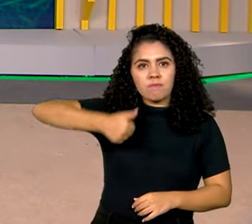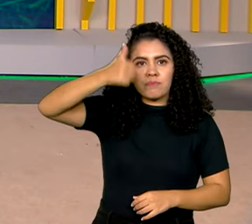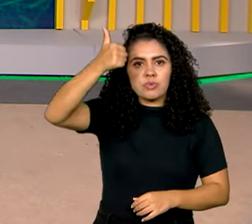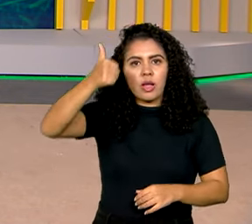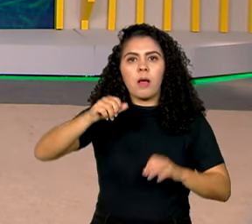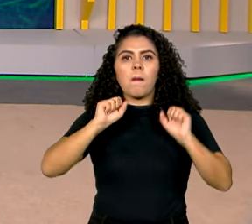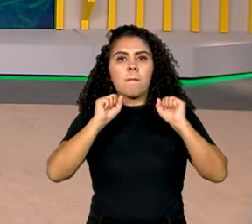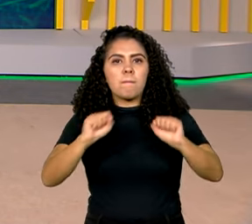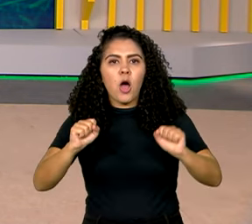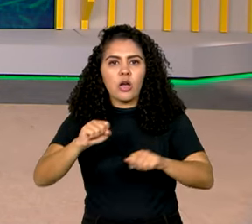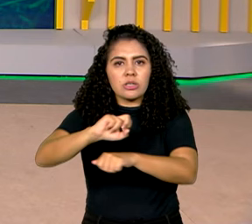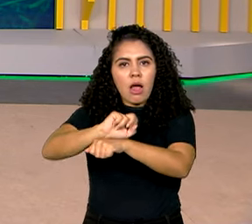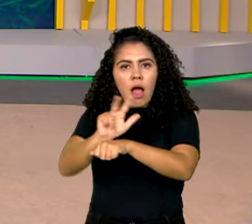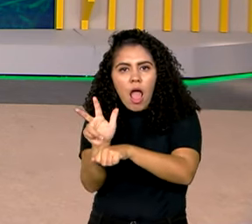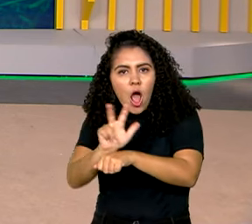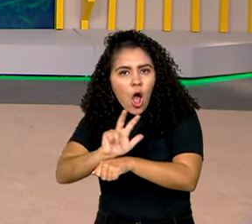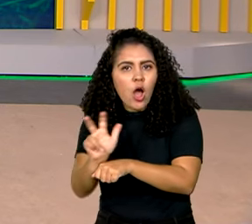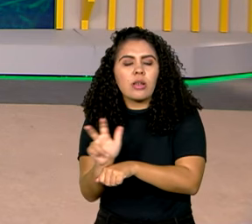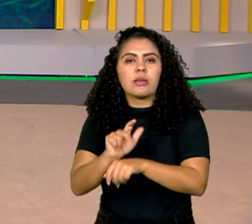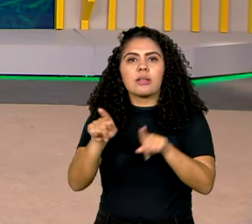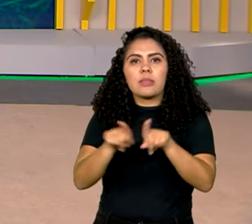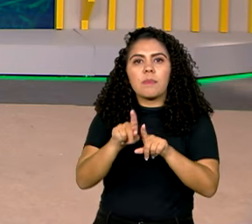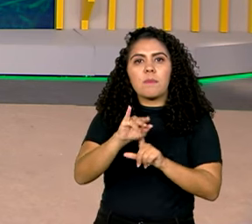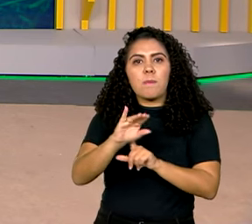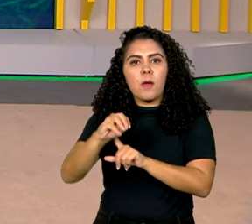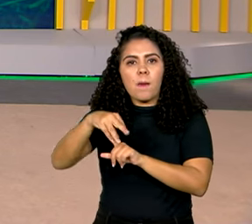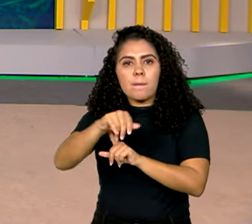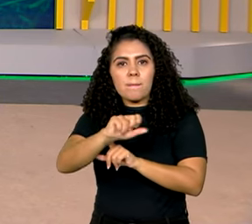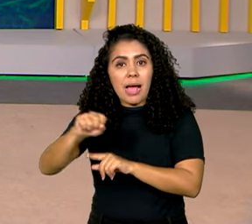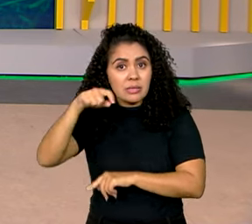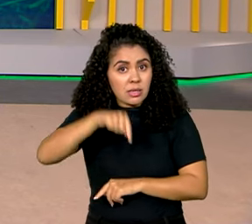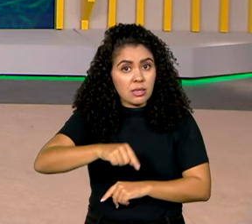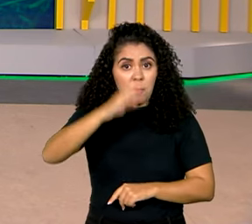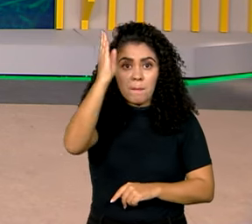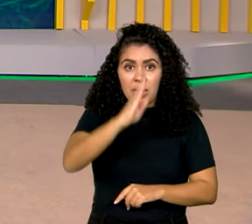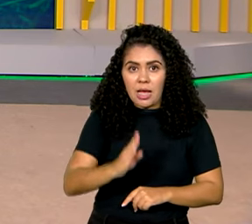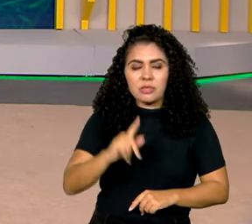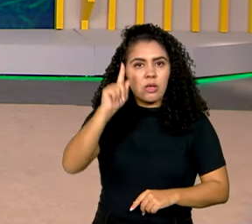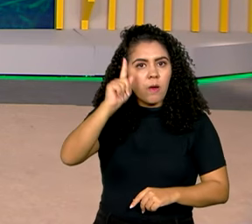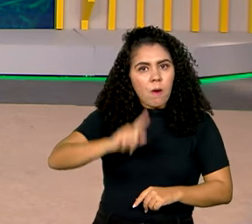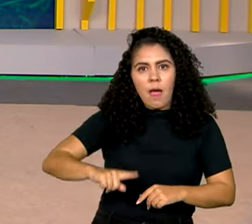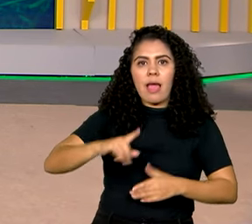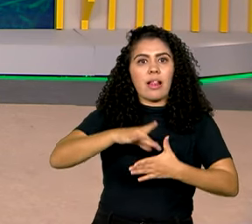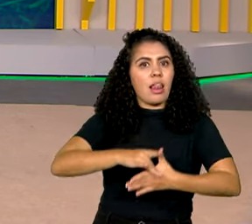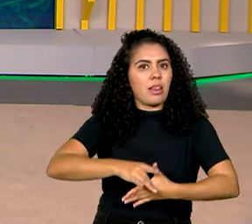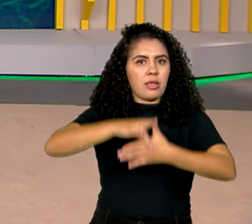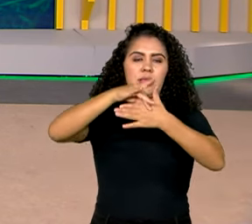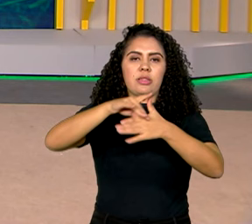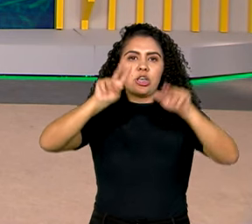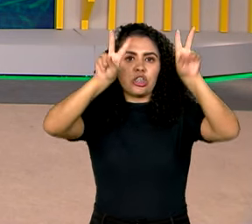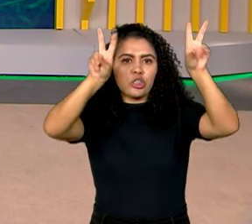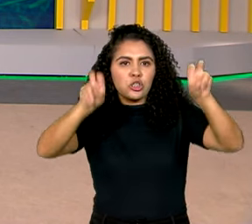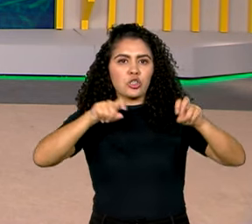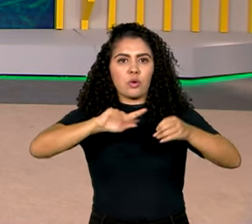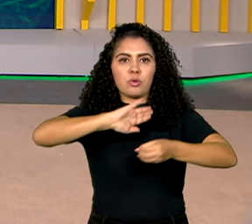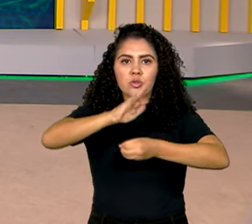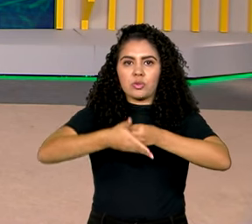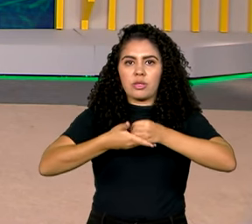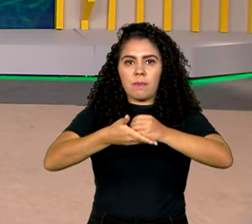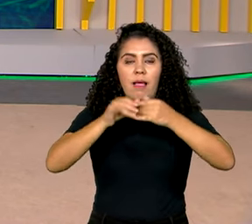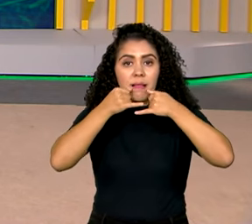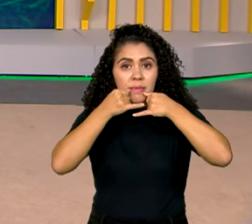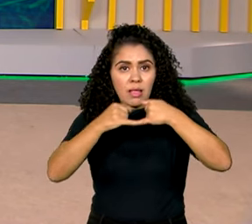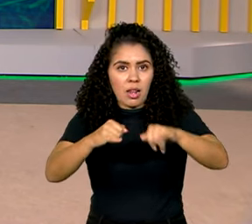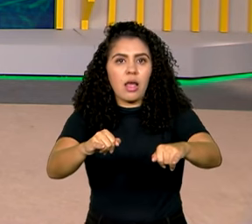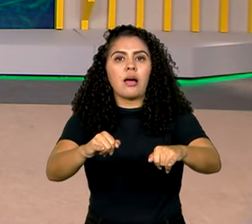solar ou biomassa, o país é uma liderança mundial quando o assunto é sustentabilidade energética. E